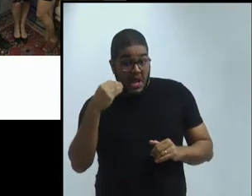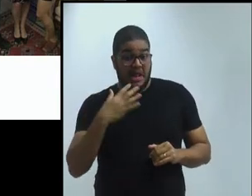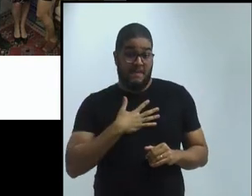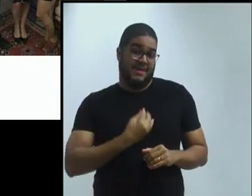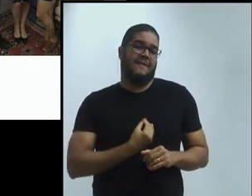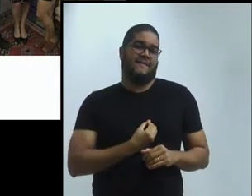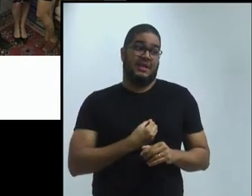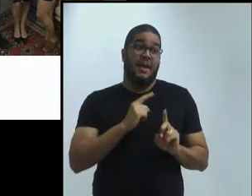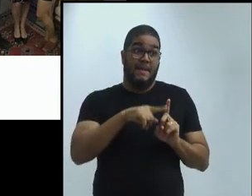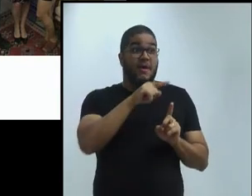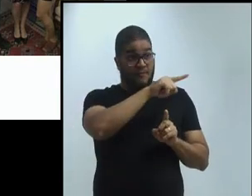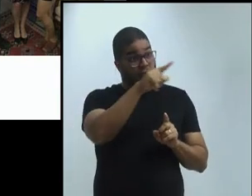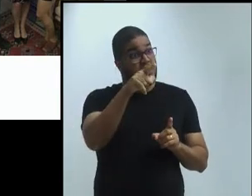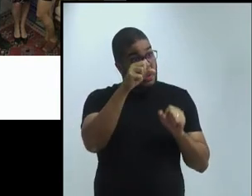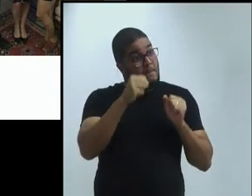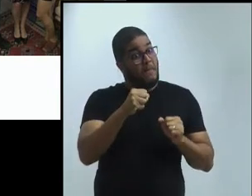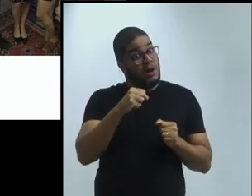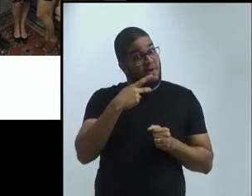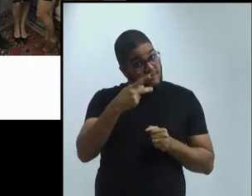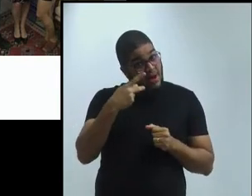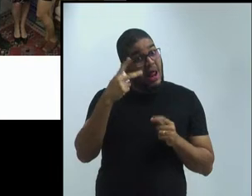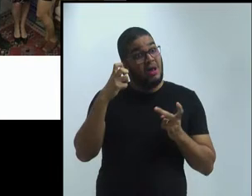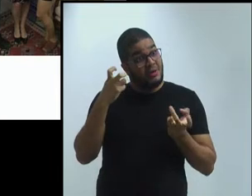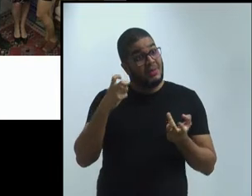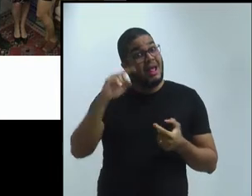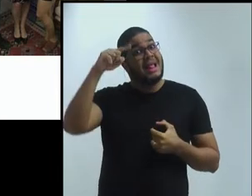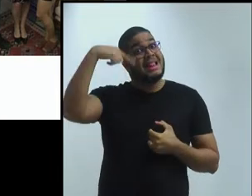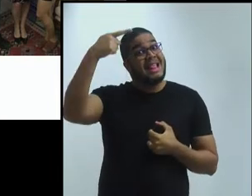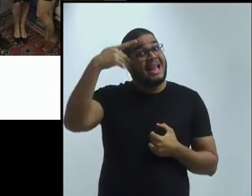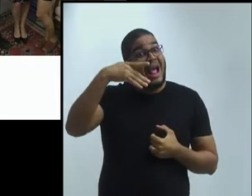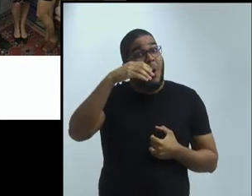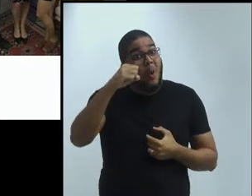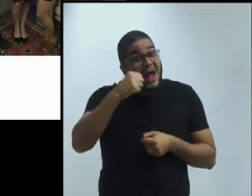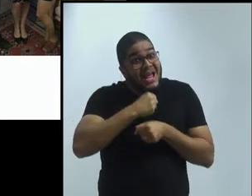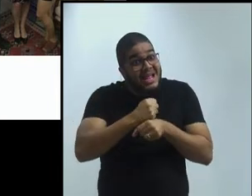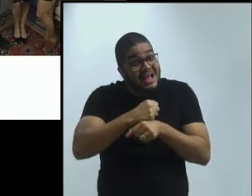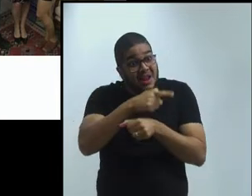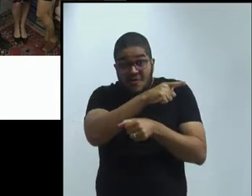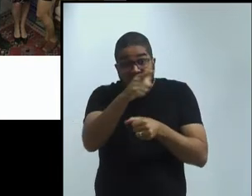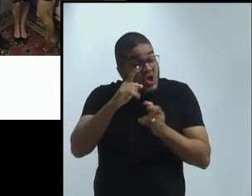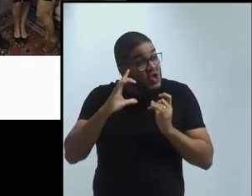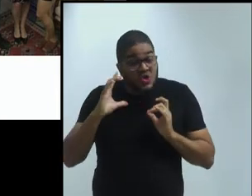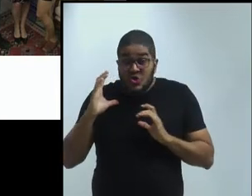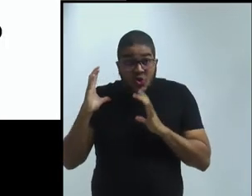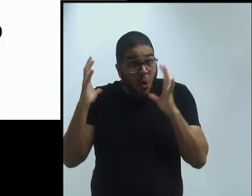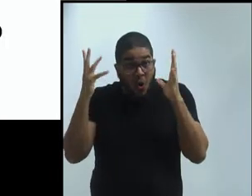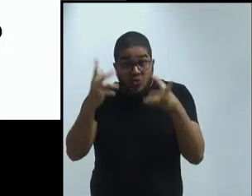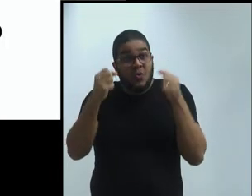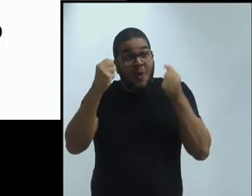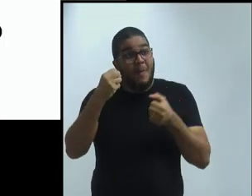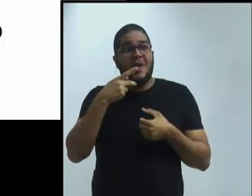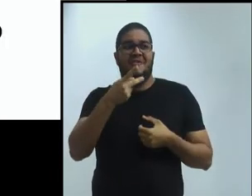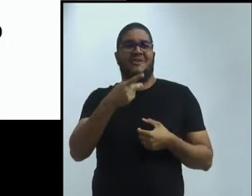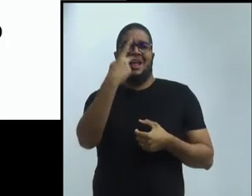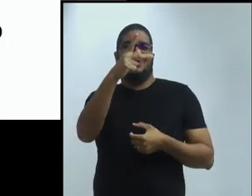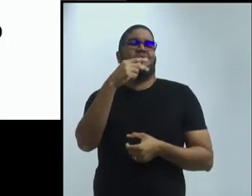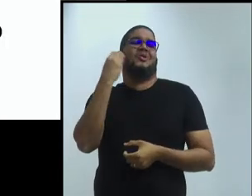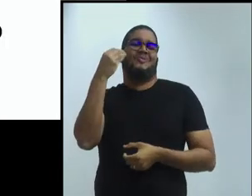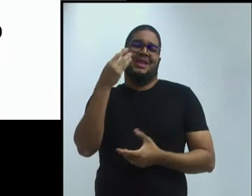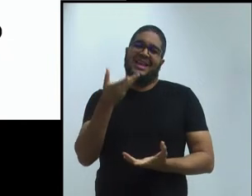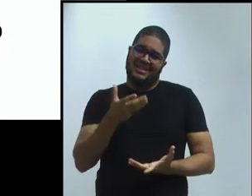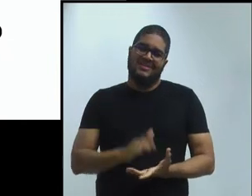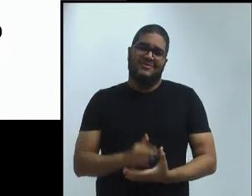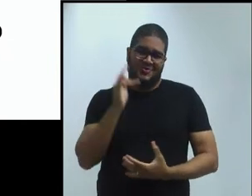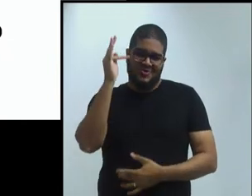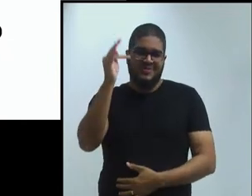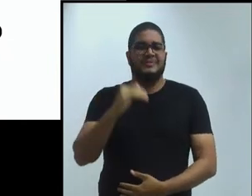falar sobre isso daqui a 40 anos. Todos. Eu acredito. Quais são